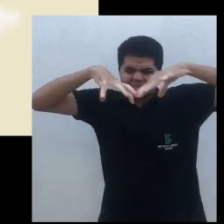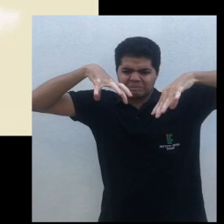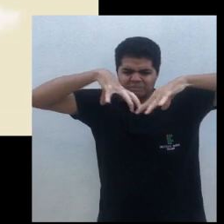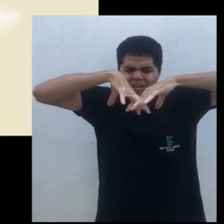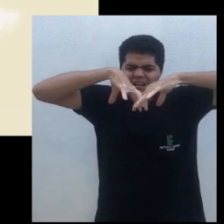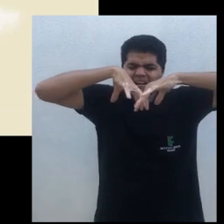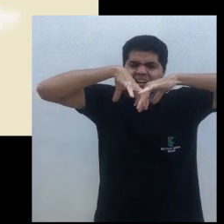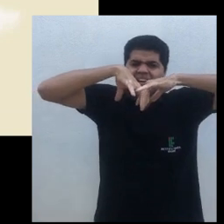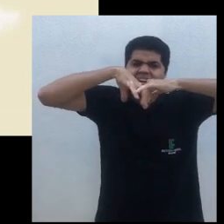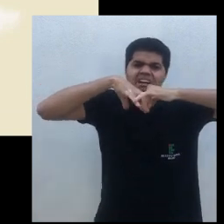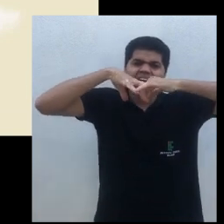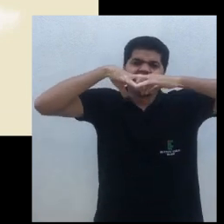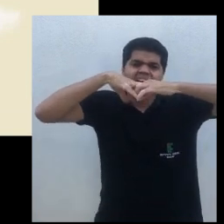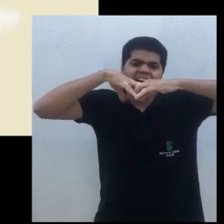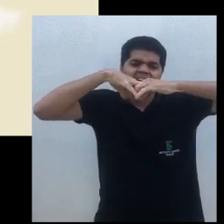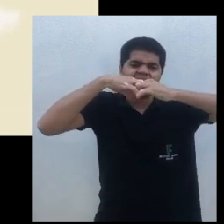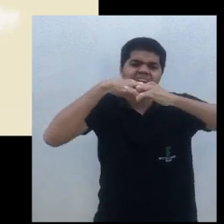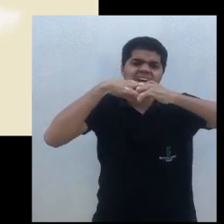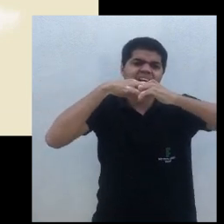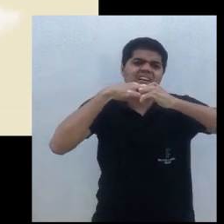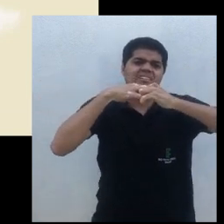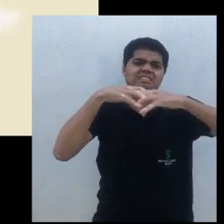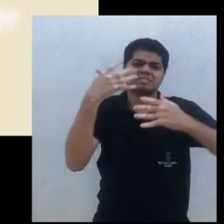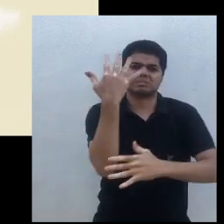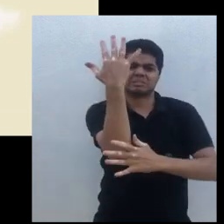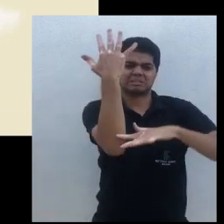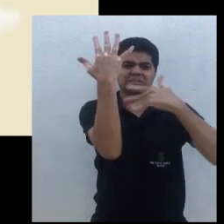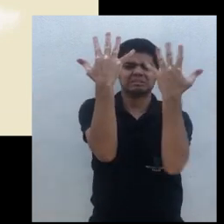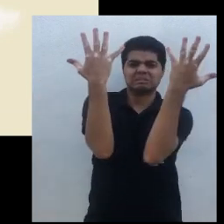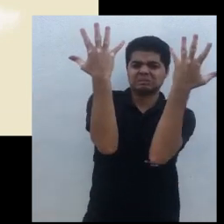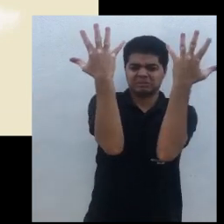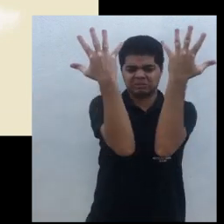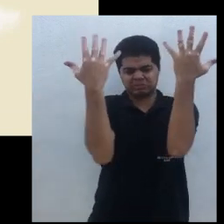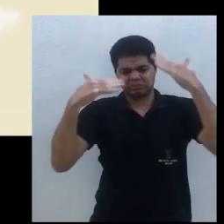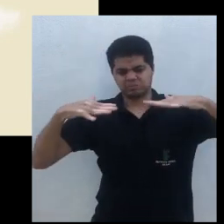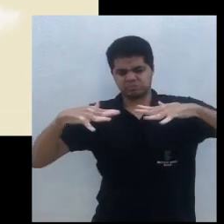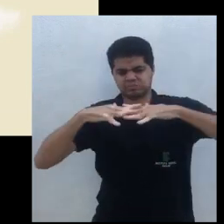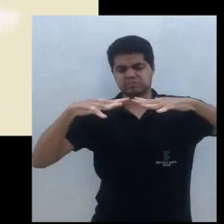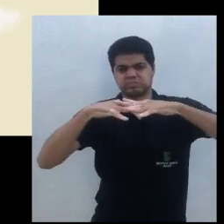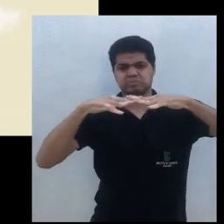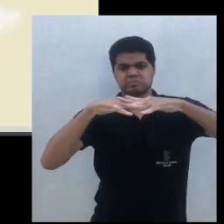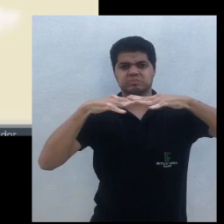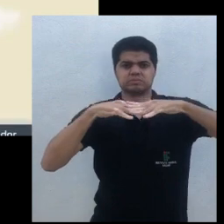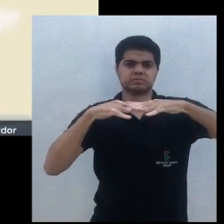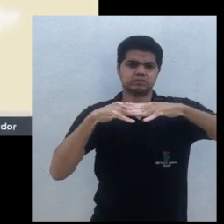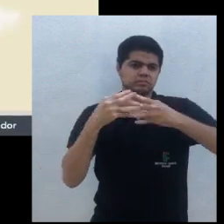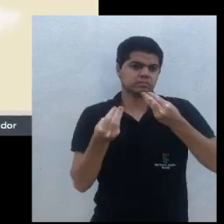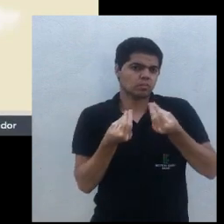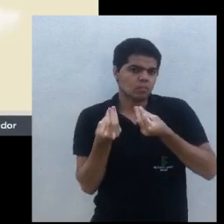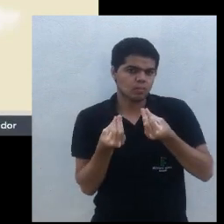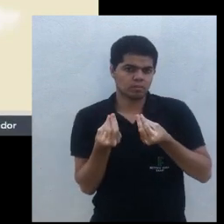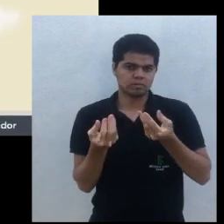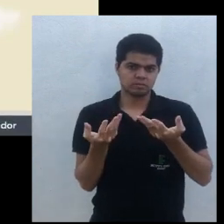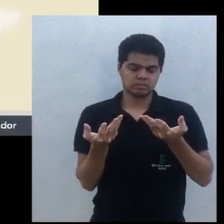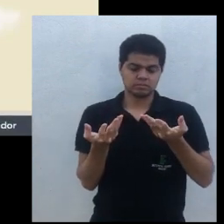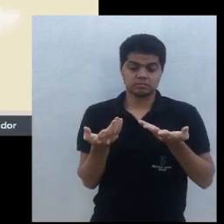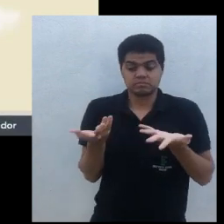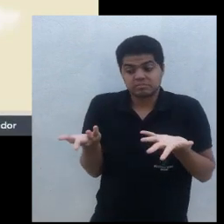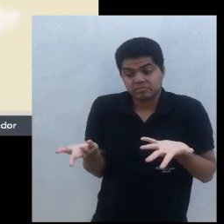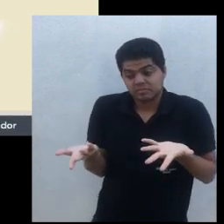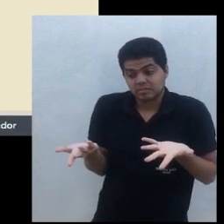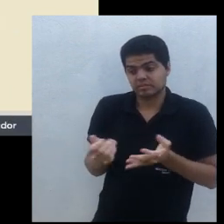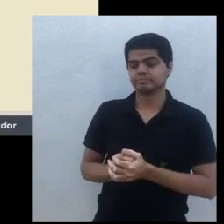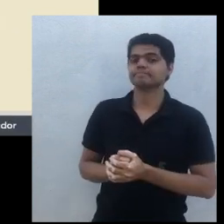que eu não vou conseguir ter, as árvores vão começar a competir, as plantas vão começar a competir. Então, essa montagem do SAF,